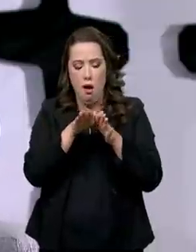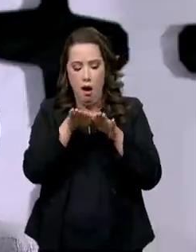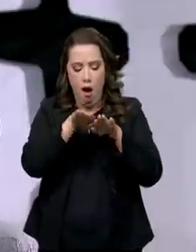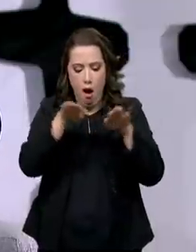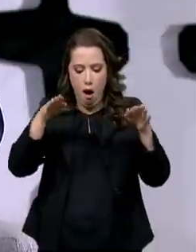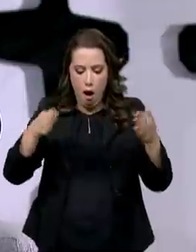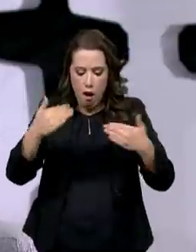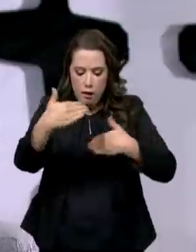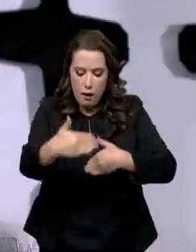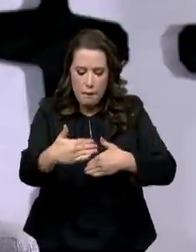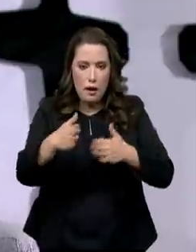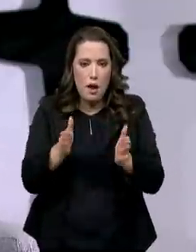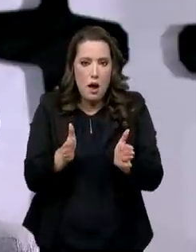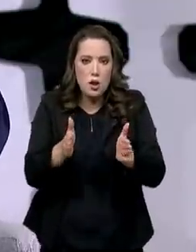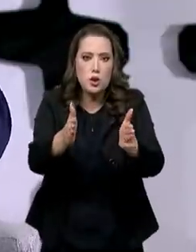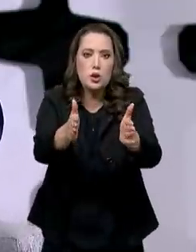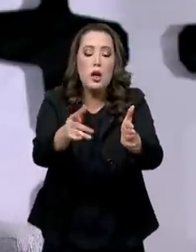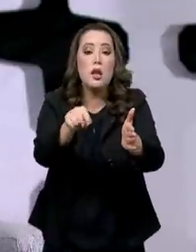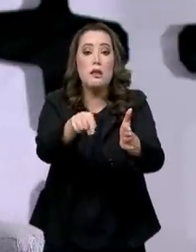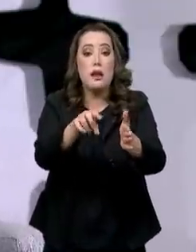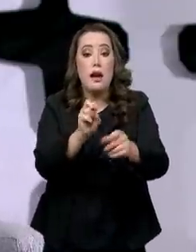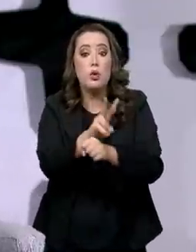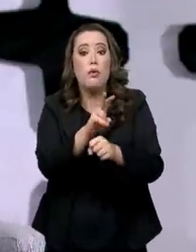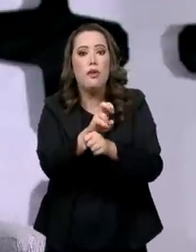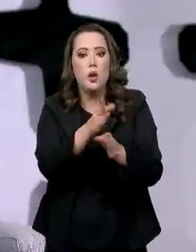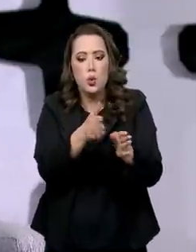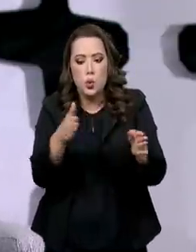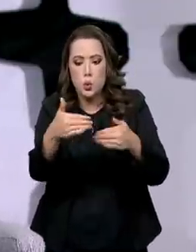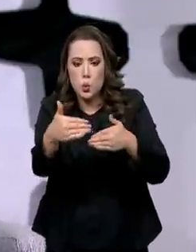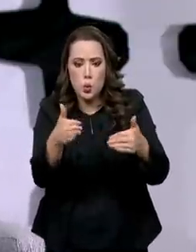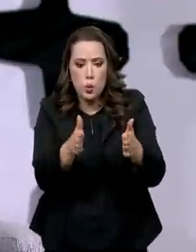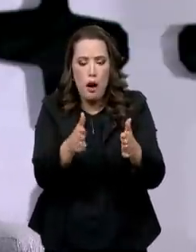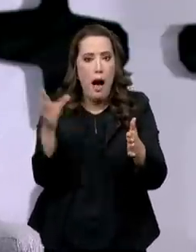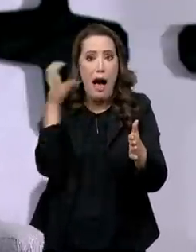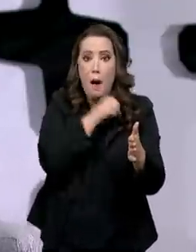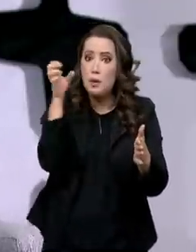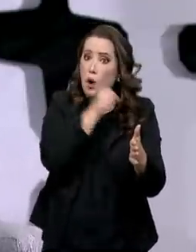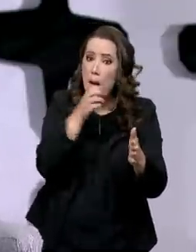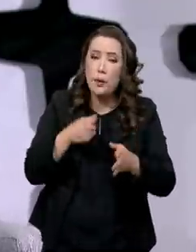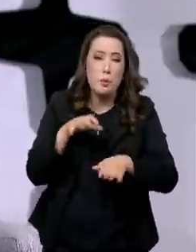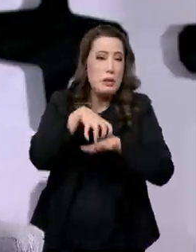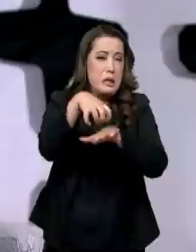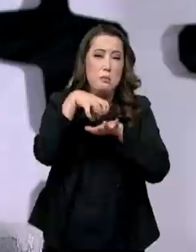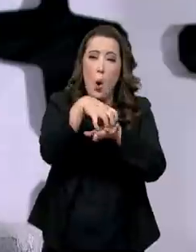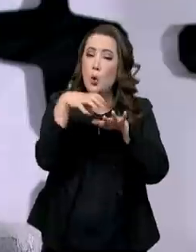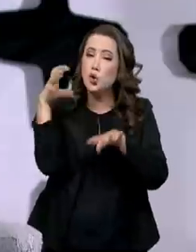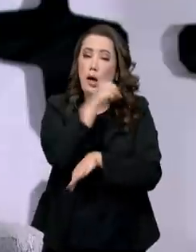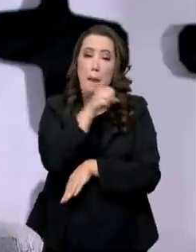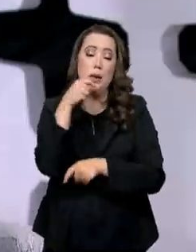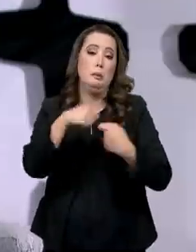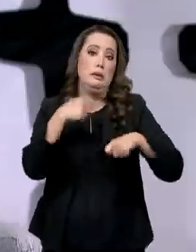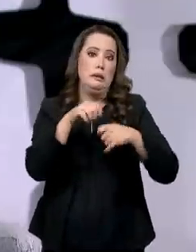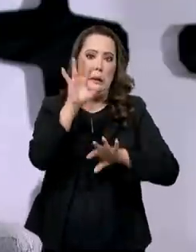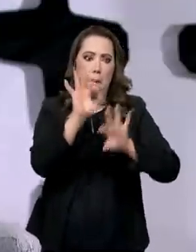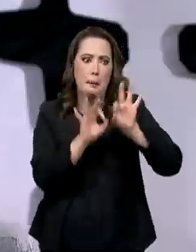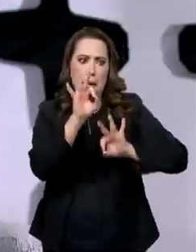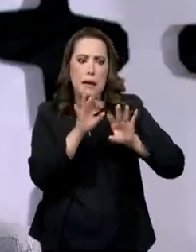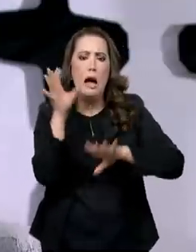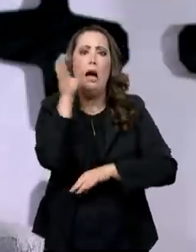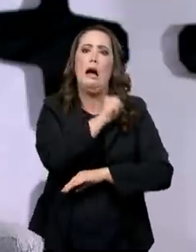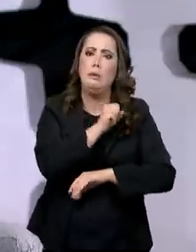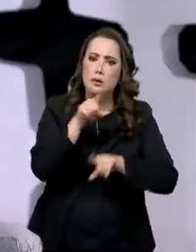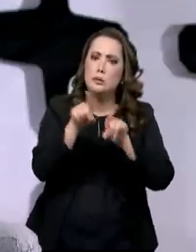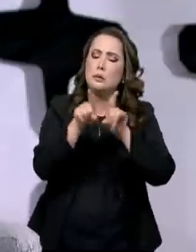entrega de vírus. Não é fácil fazer isso, porque tem um período muito curto para entregar, tem condições específicas para transportar, e os Correios têm